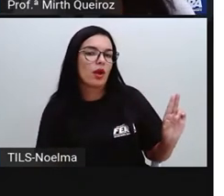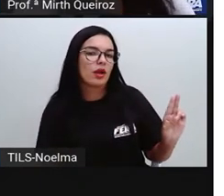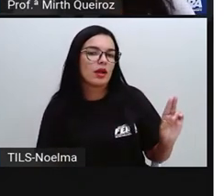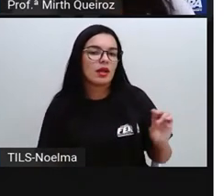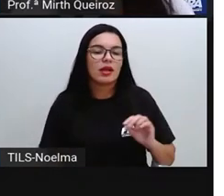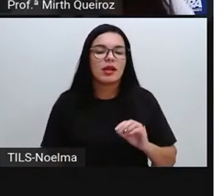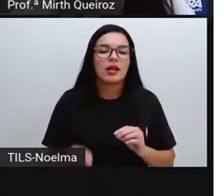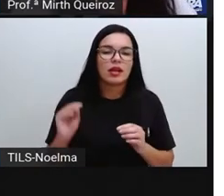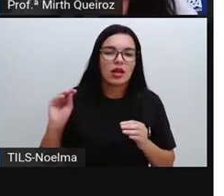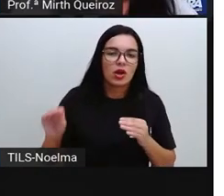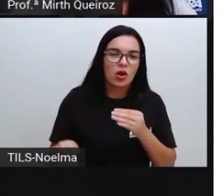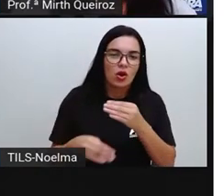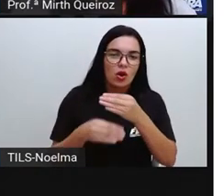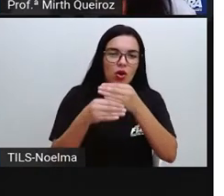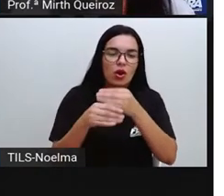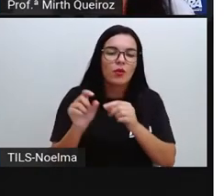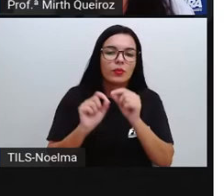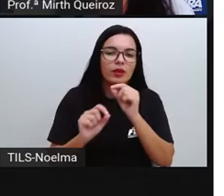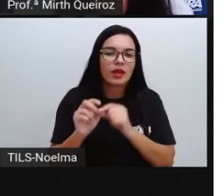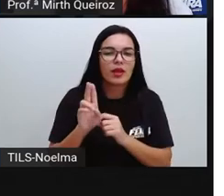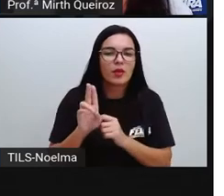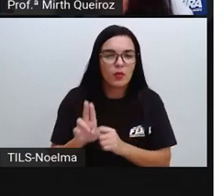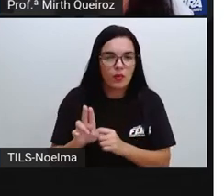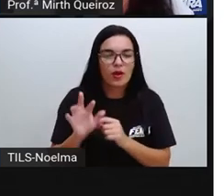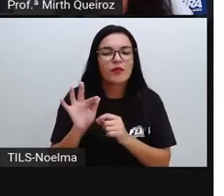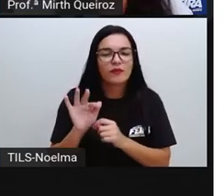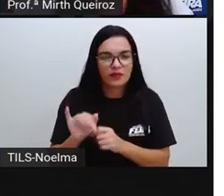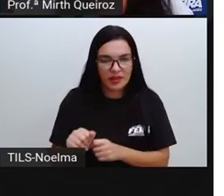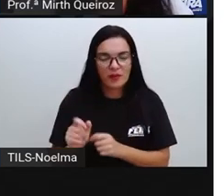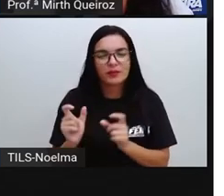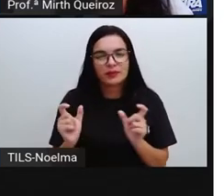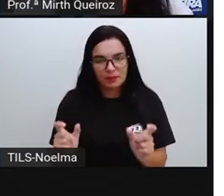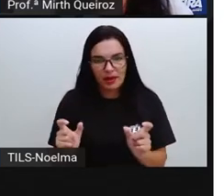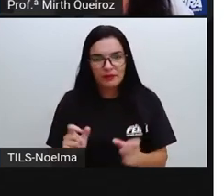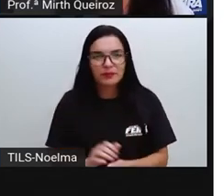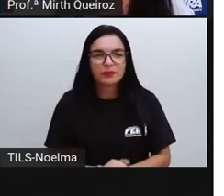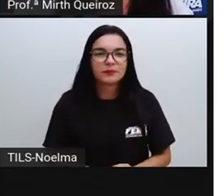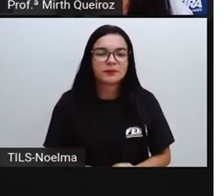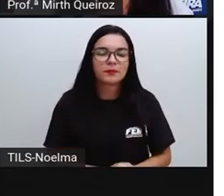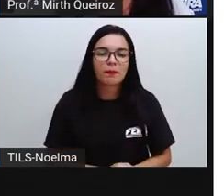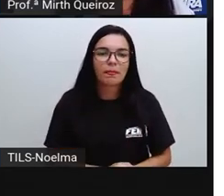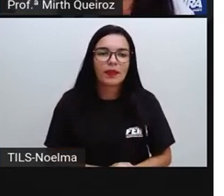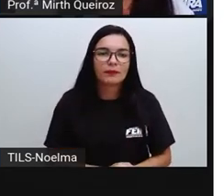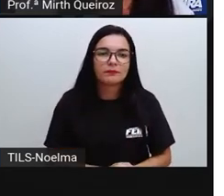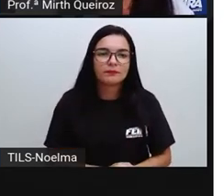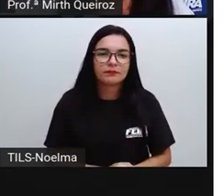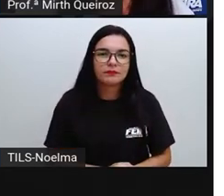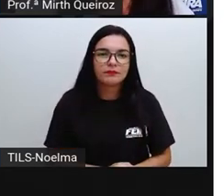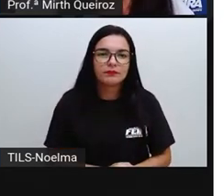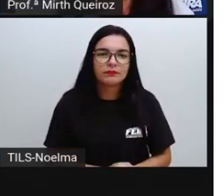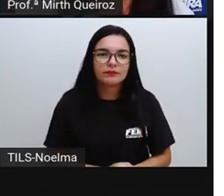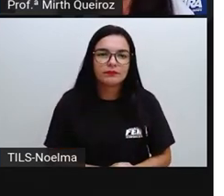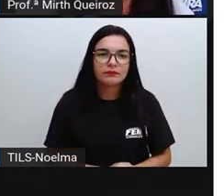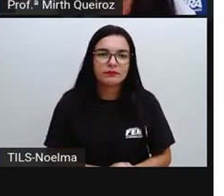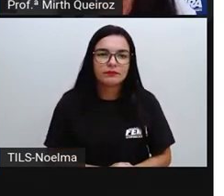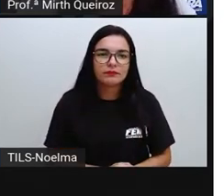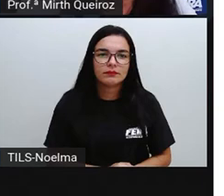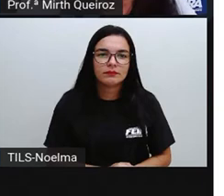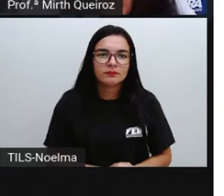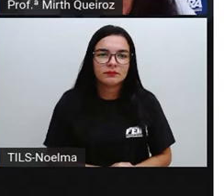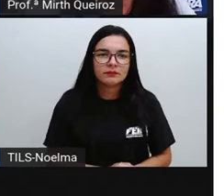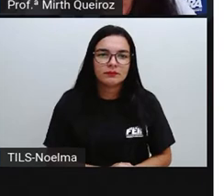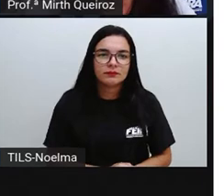a gente iria colocar o U no final, certo? Então, nós temos aqui